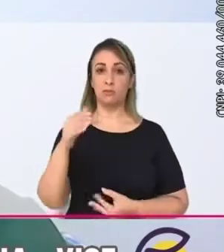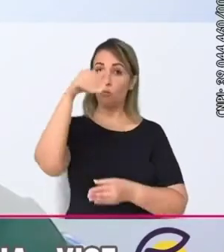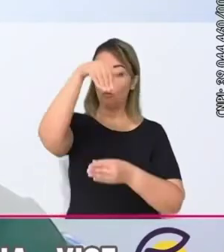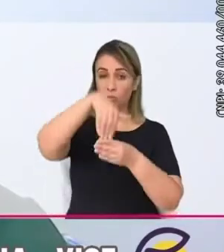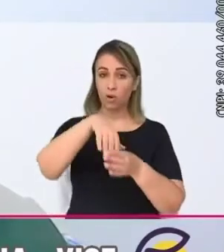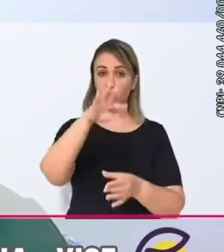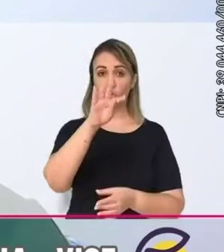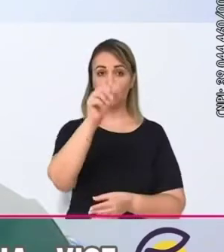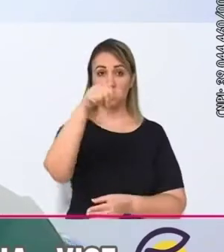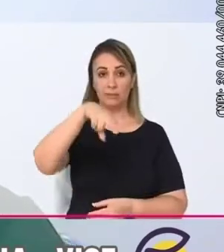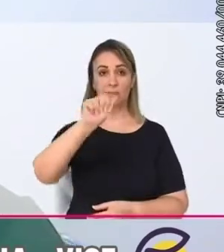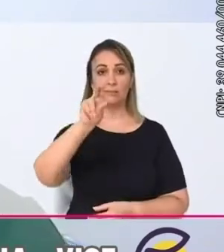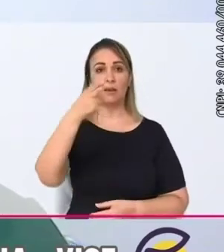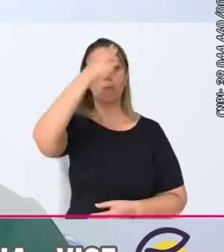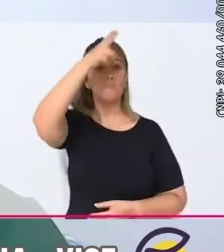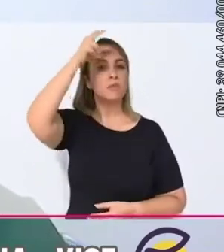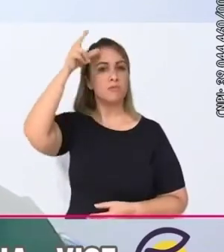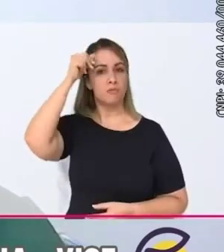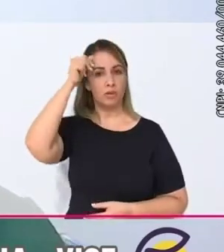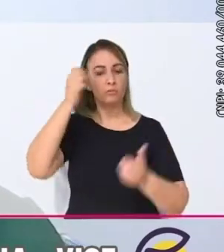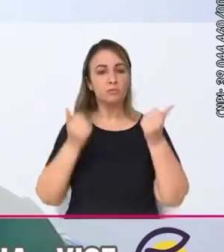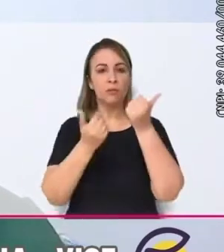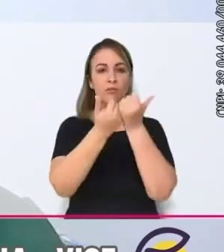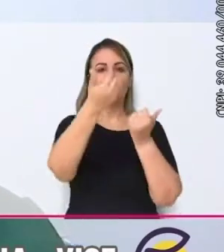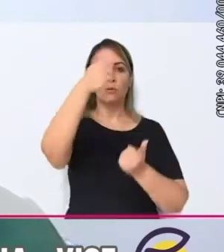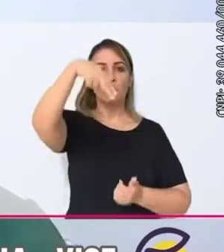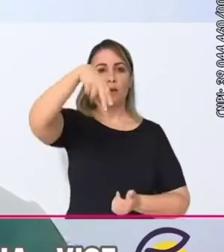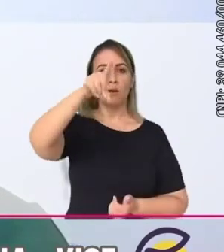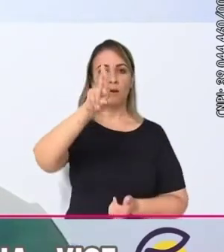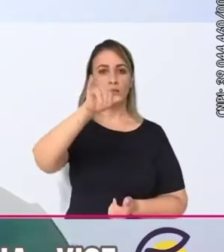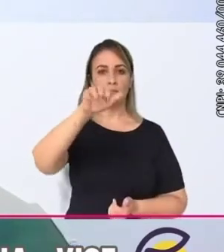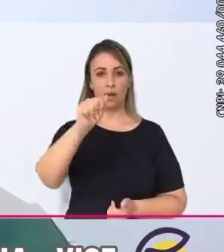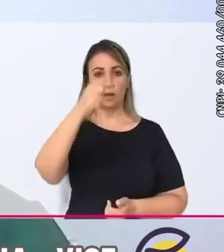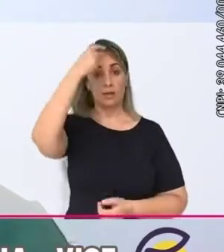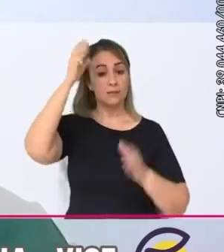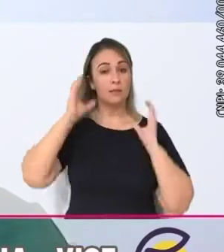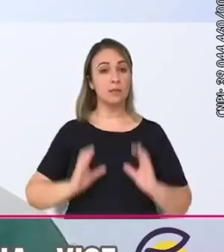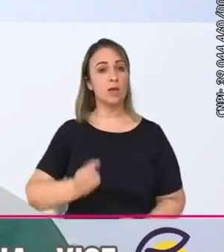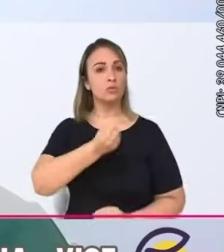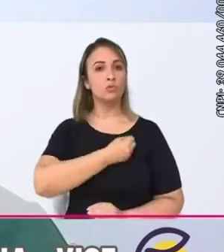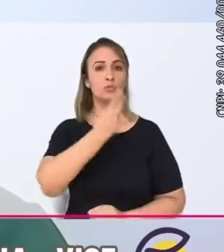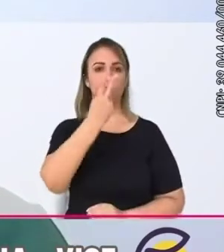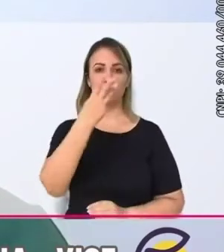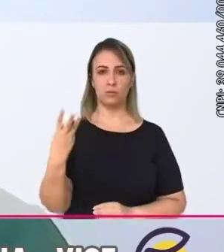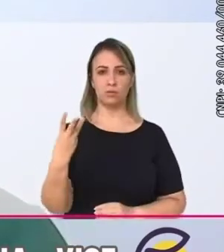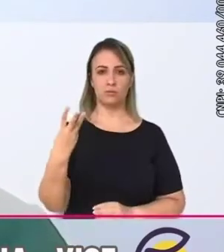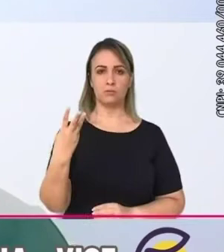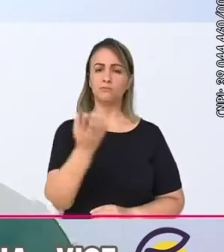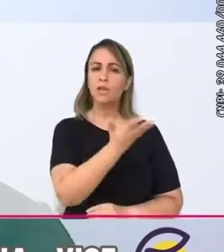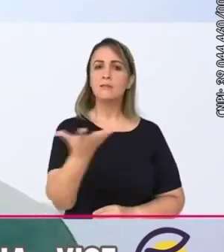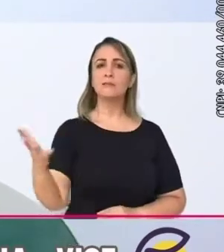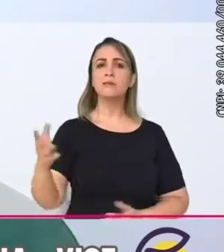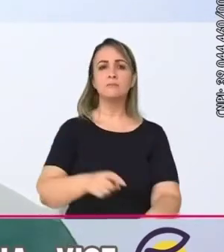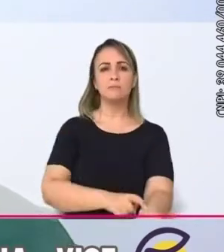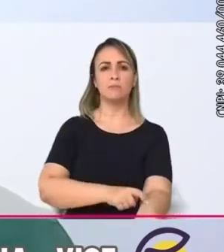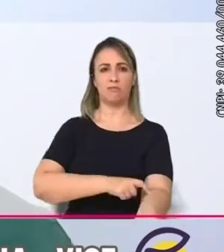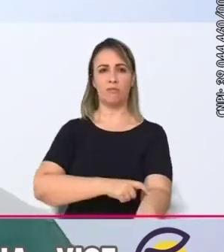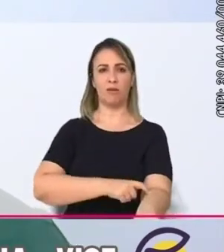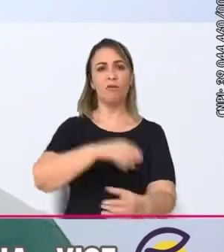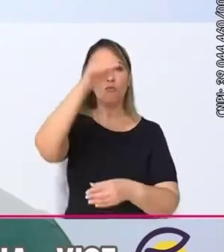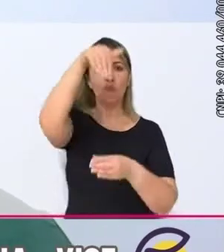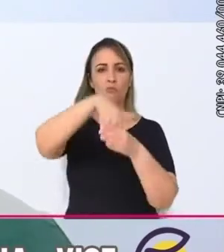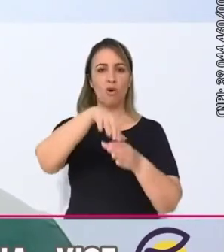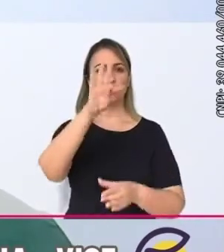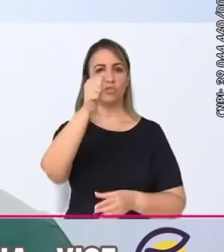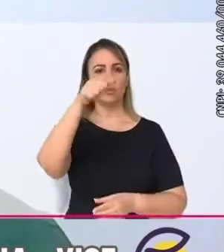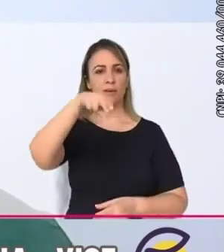Santos. Vote Taná Prefeito e Andréa Vice. Cidadania 23. É Santos na veia.